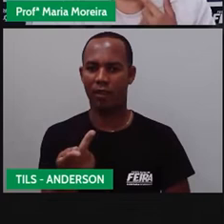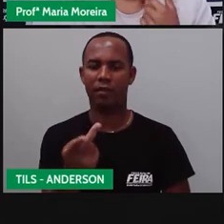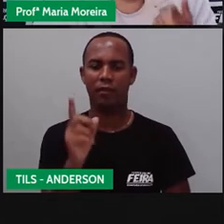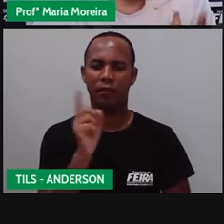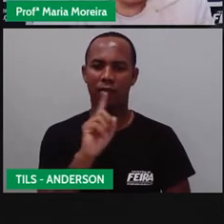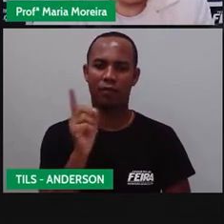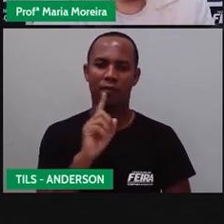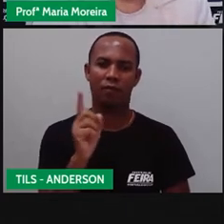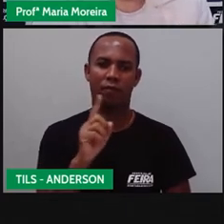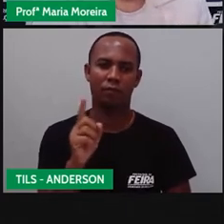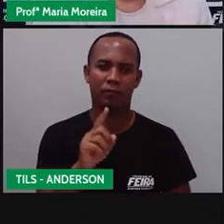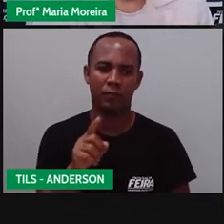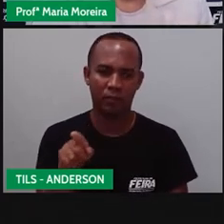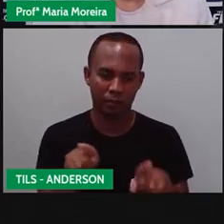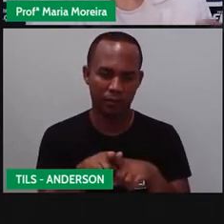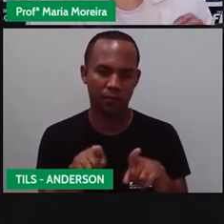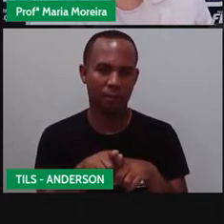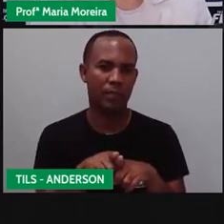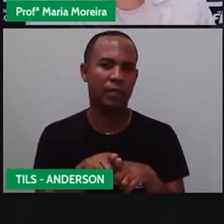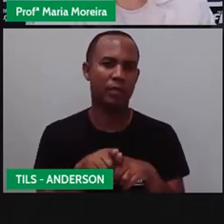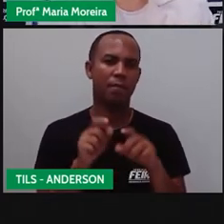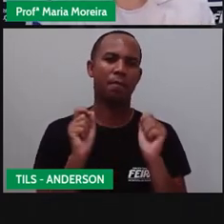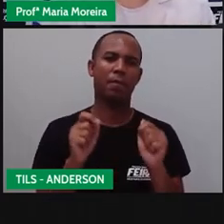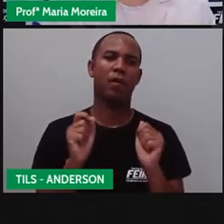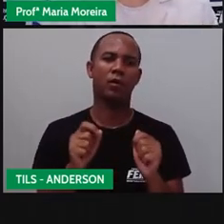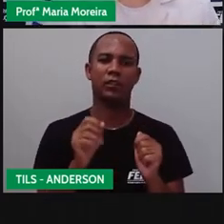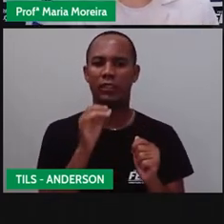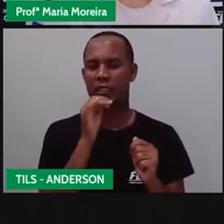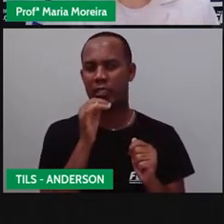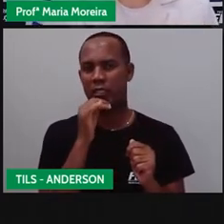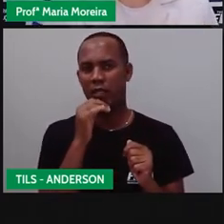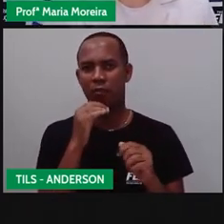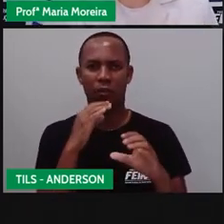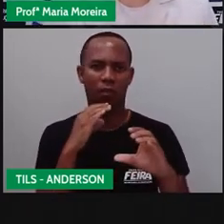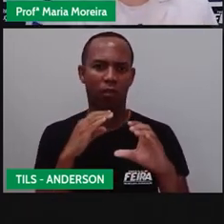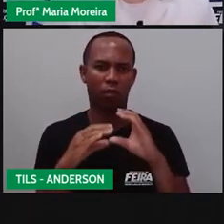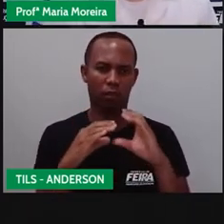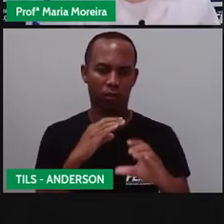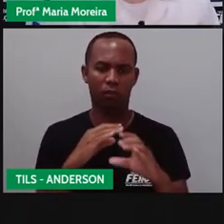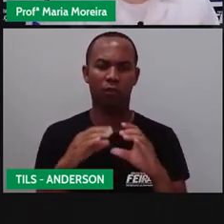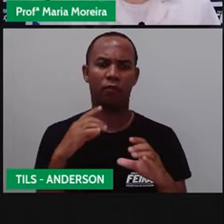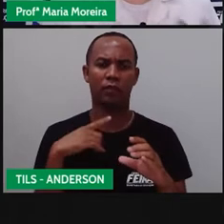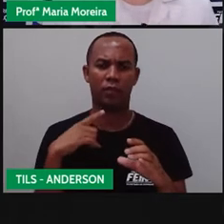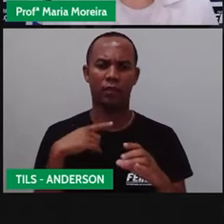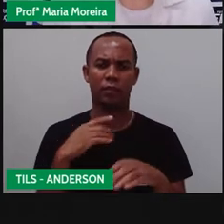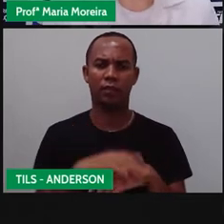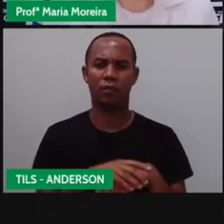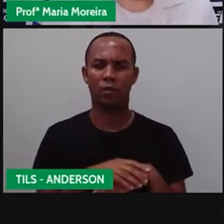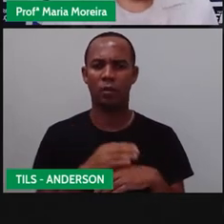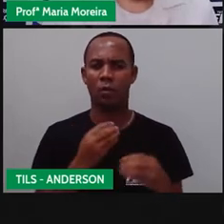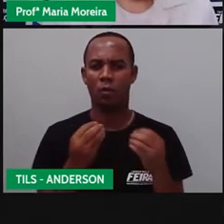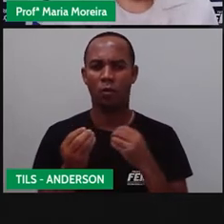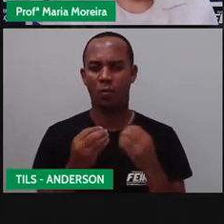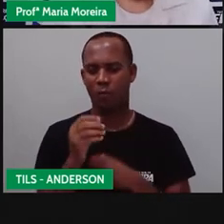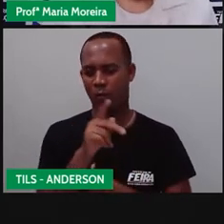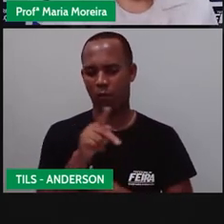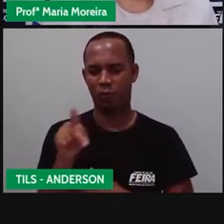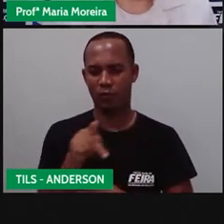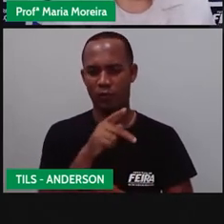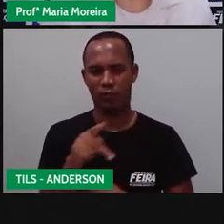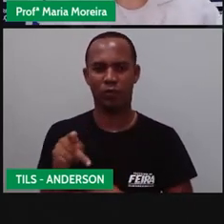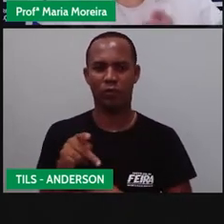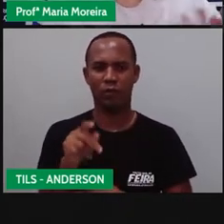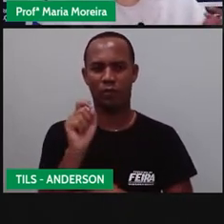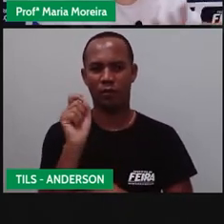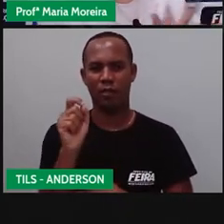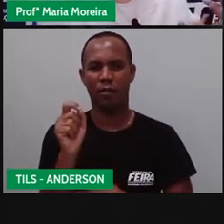Verbal, ela tem que ser falada ou escrita. Sem ela, não há interação entre as pessoas. Então, o que é a Pramaria faz com o Anderson aqui, durante as aulas?